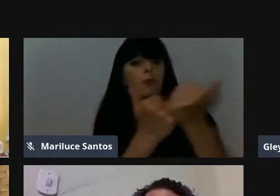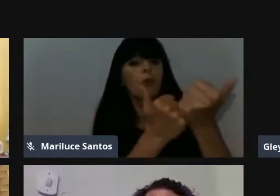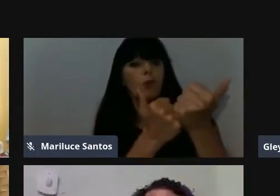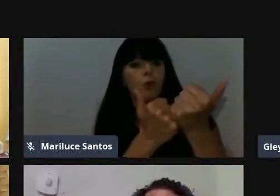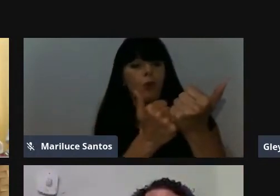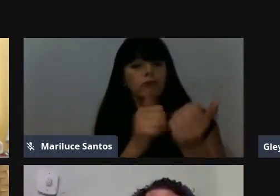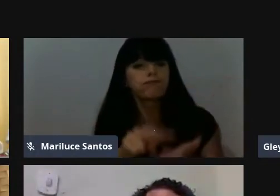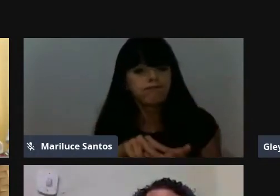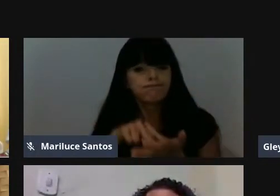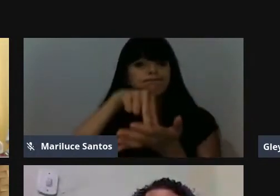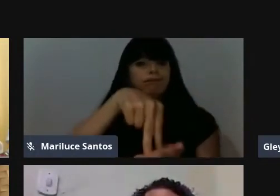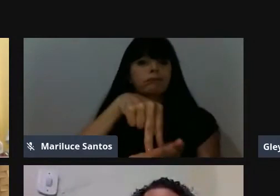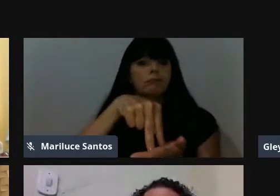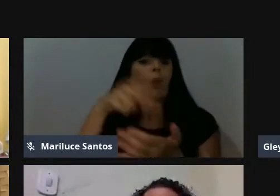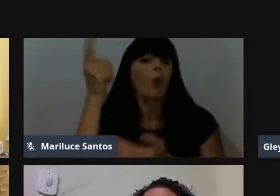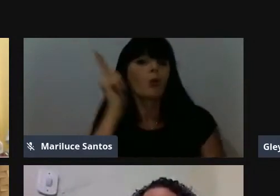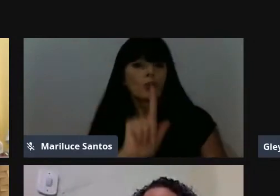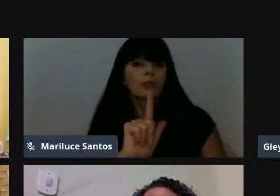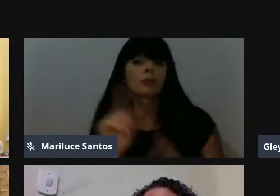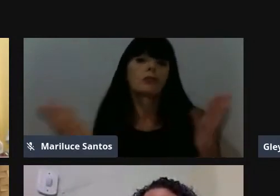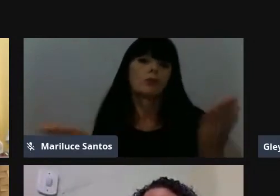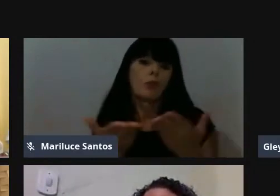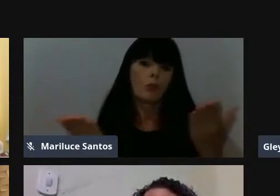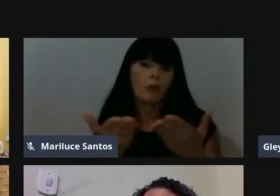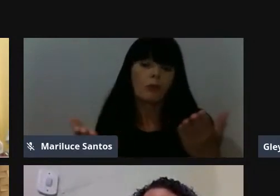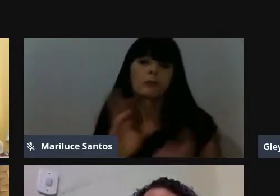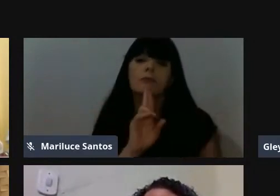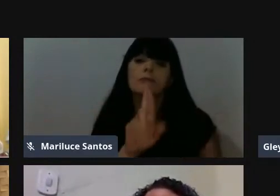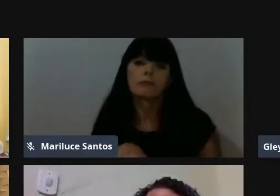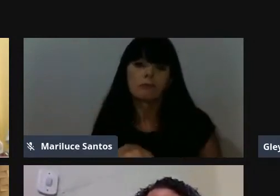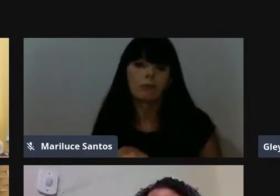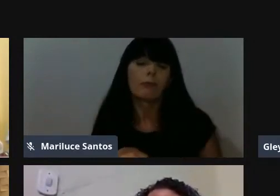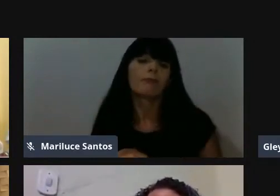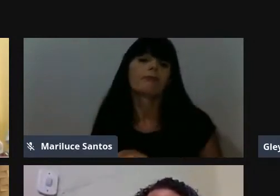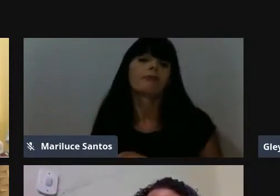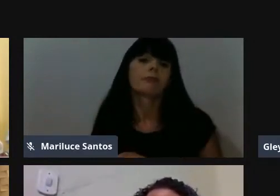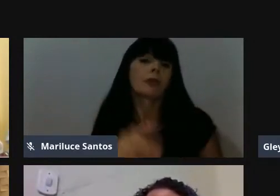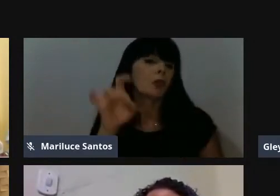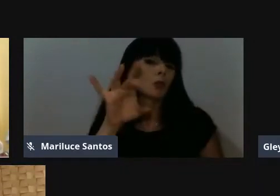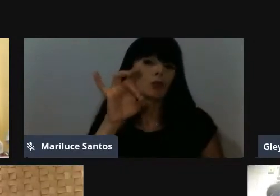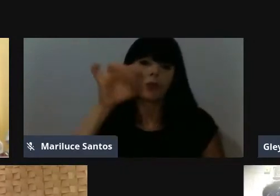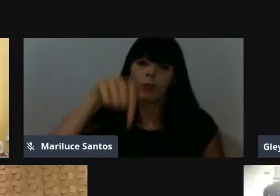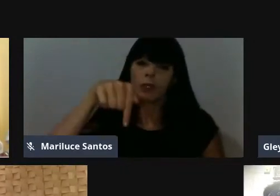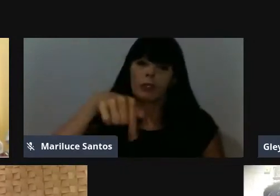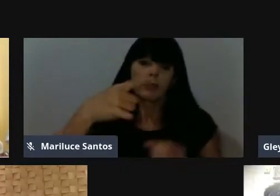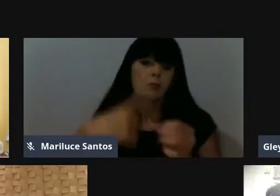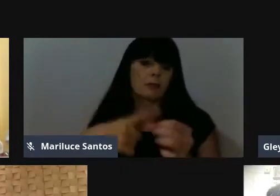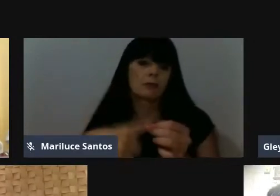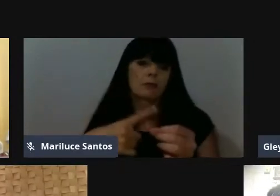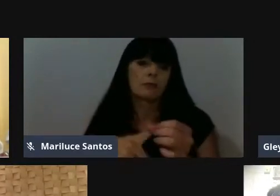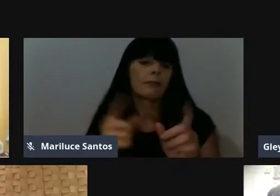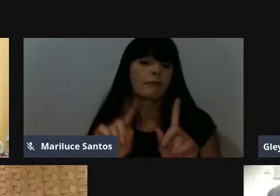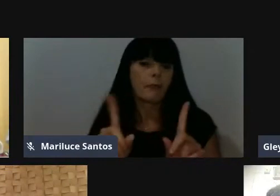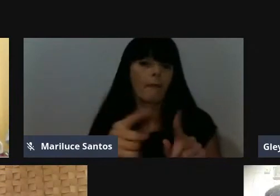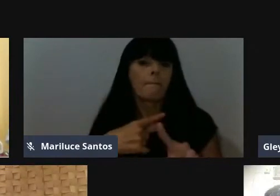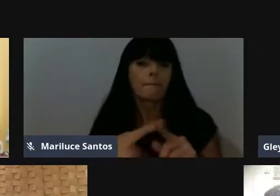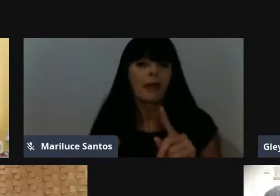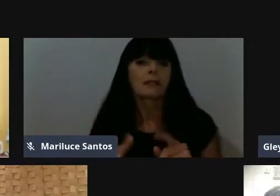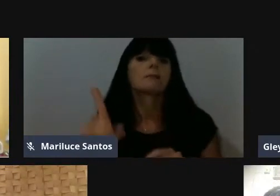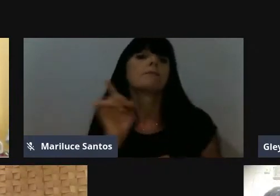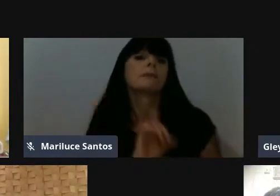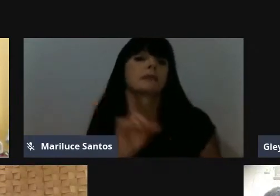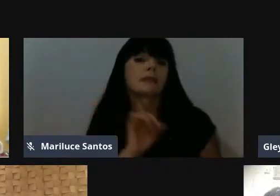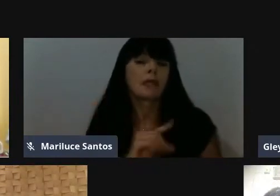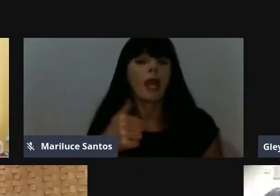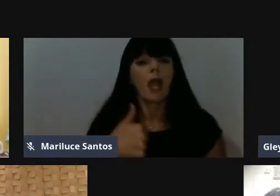para me chegar onde eu cheguei, para me ter um resultado histórico, não só aqui em Itapecerica, mas também em Minas Gerais. Eu fui o segundo vereado